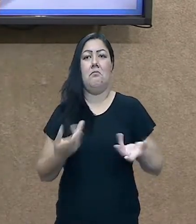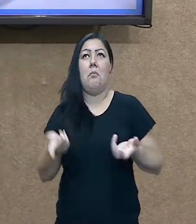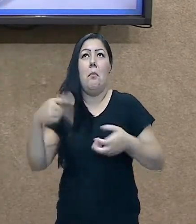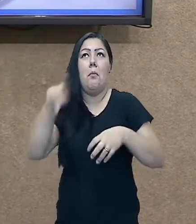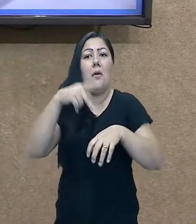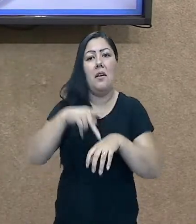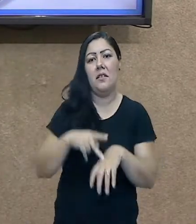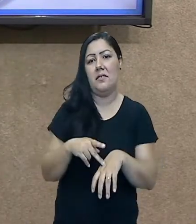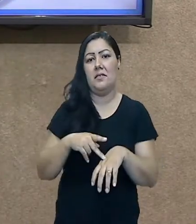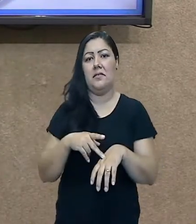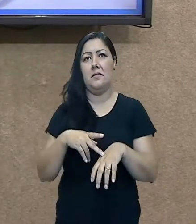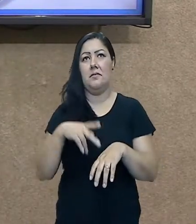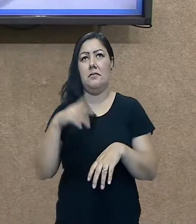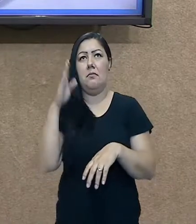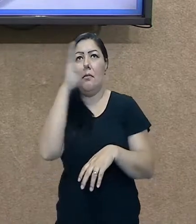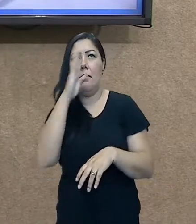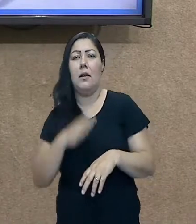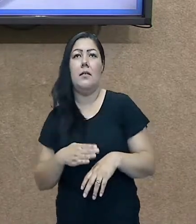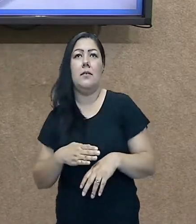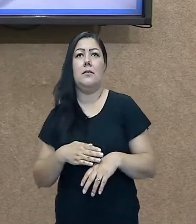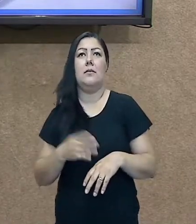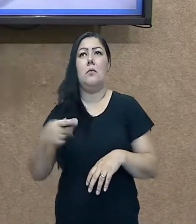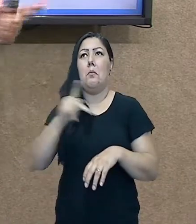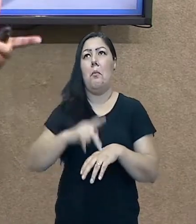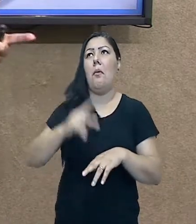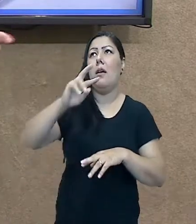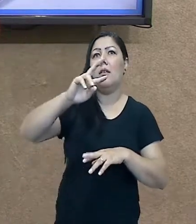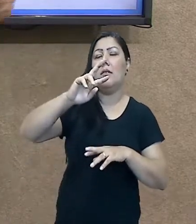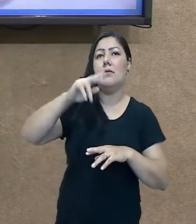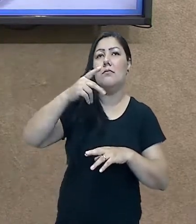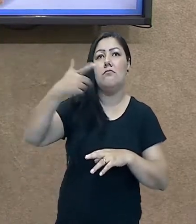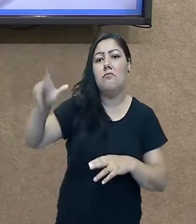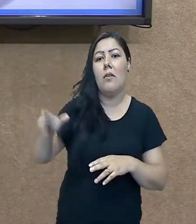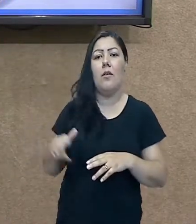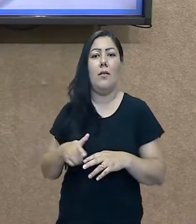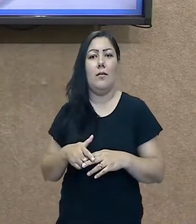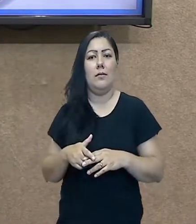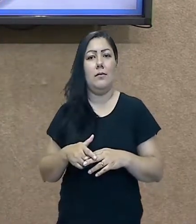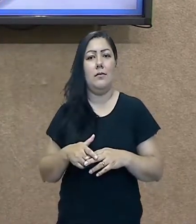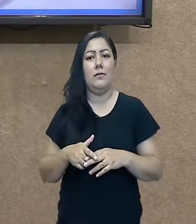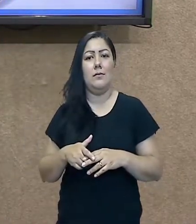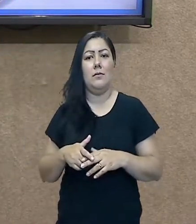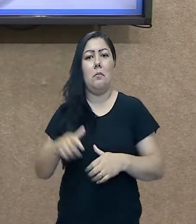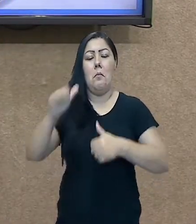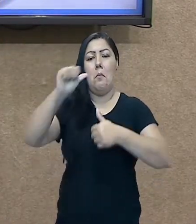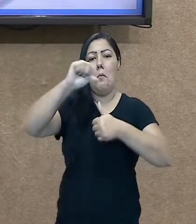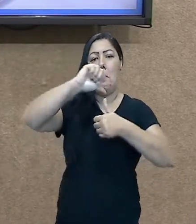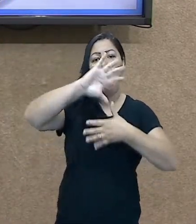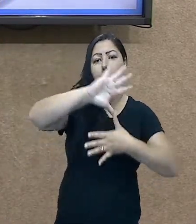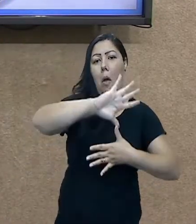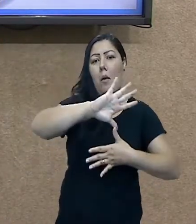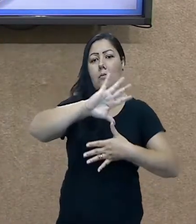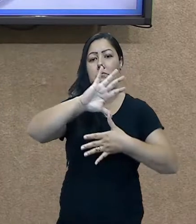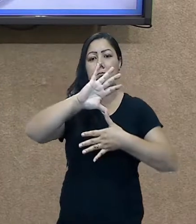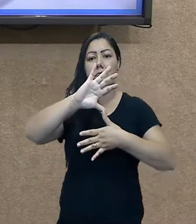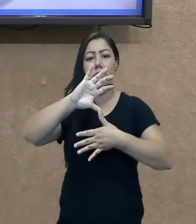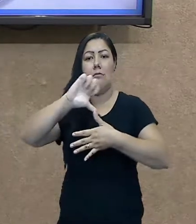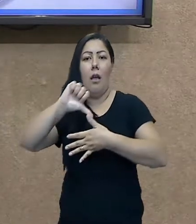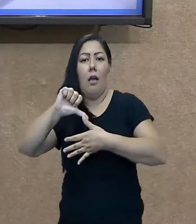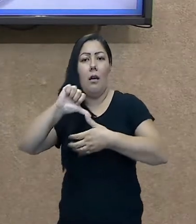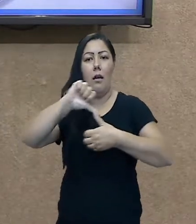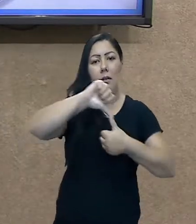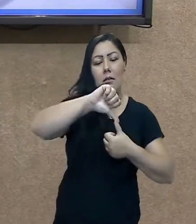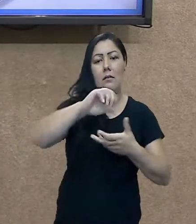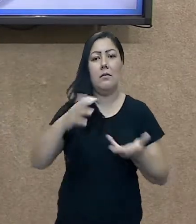outro continente, até mesmo nos oceanos. É no planeta